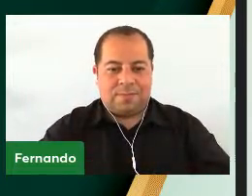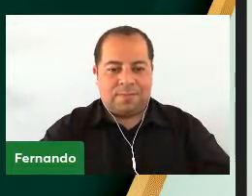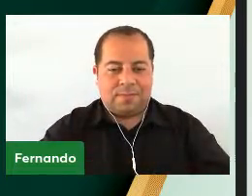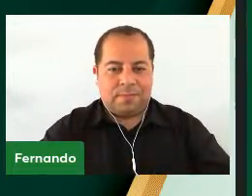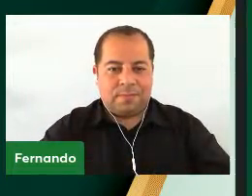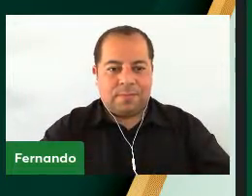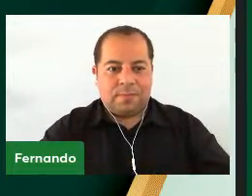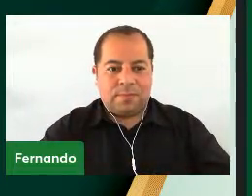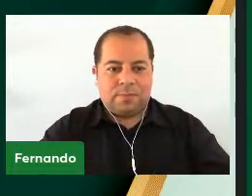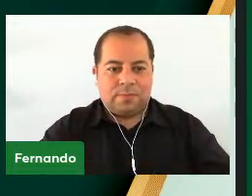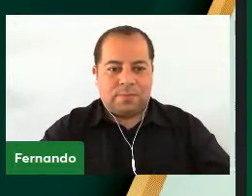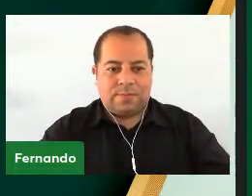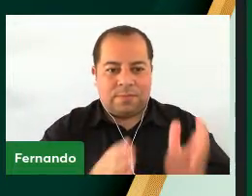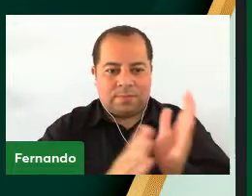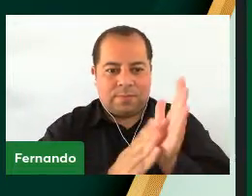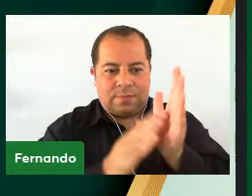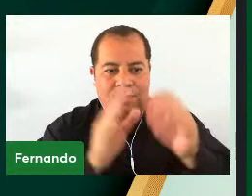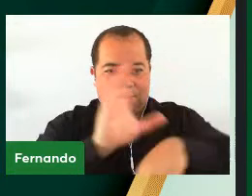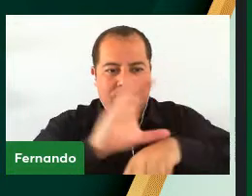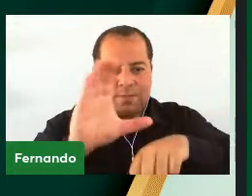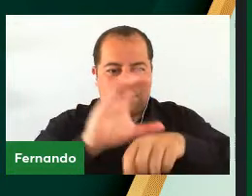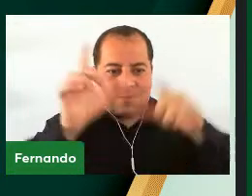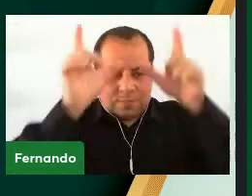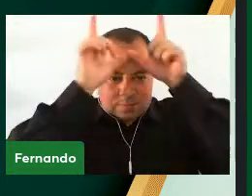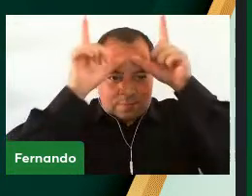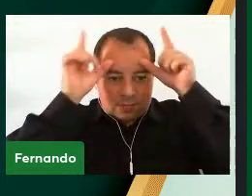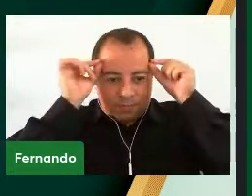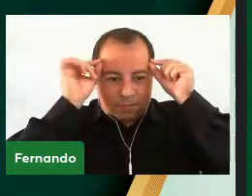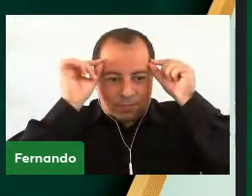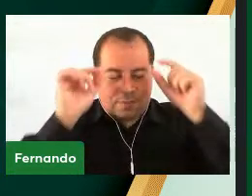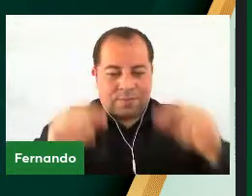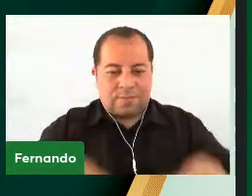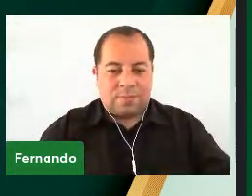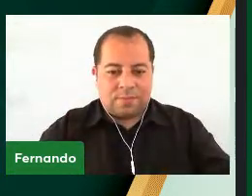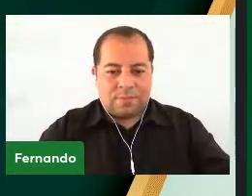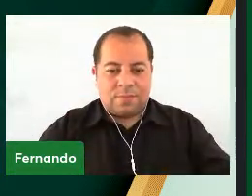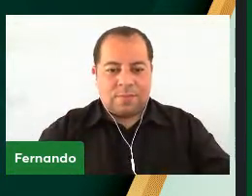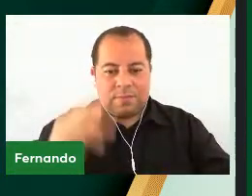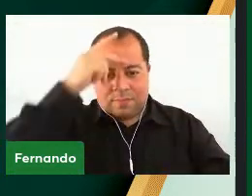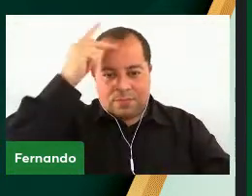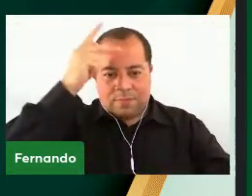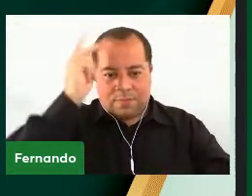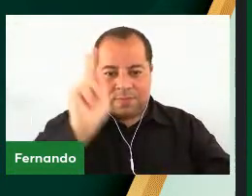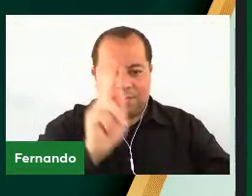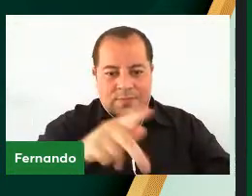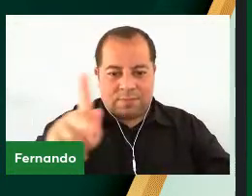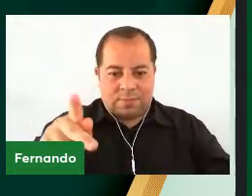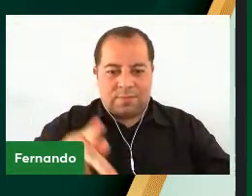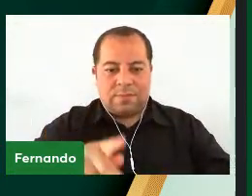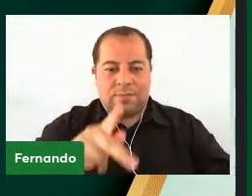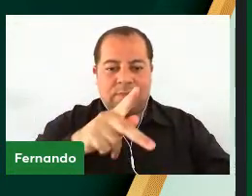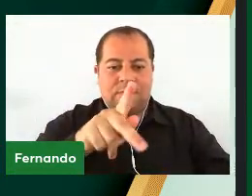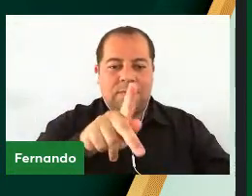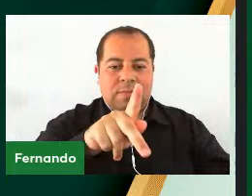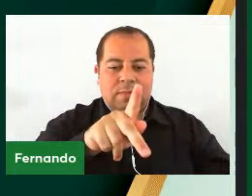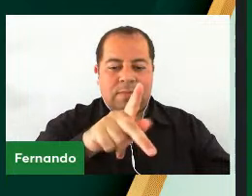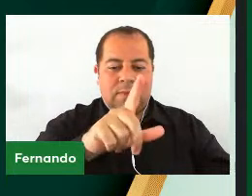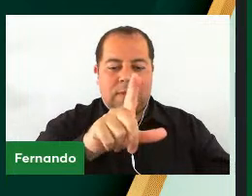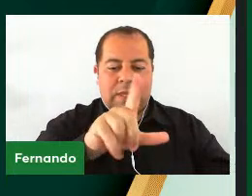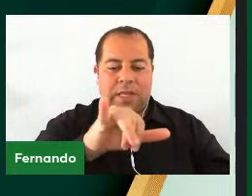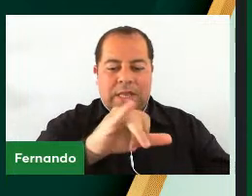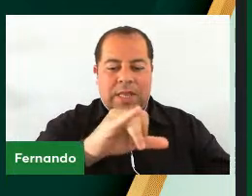homenageados do curso de Enfermagem. Paraninfa, professora Lise Alende Prato.